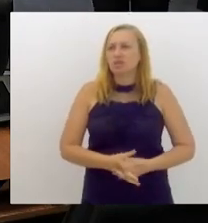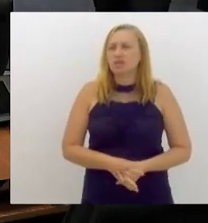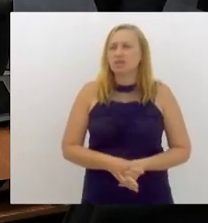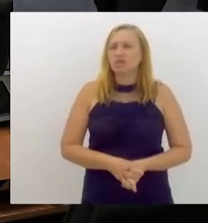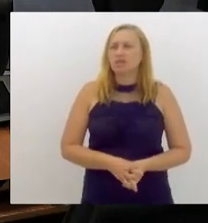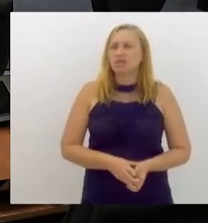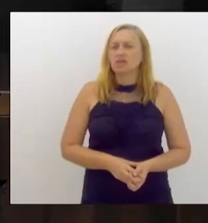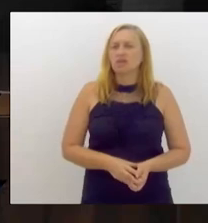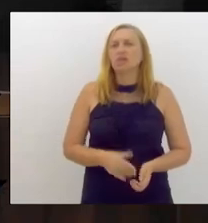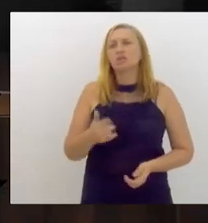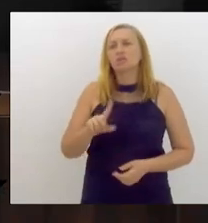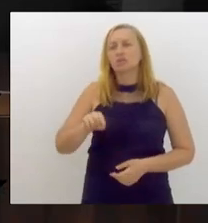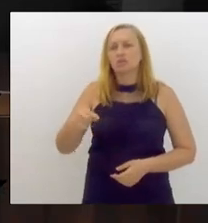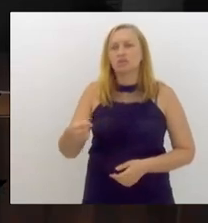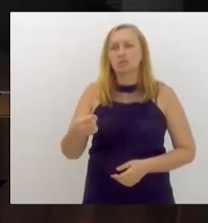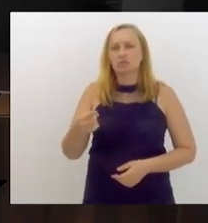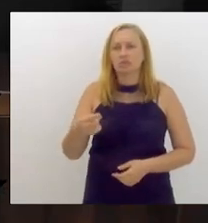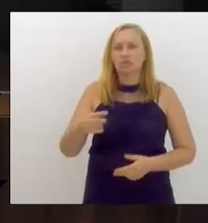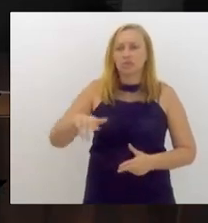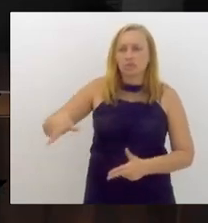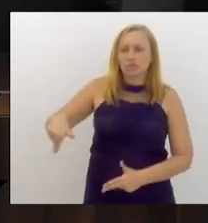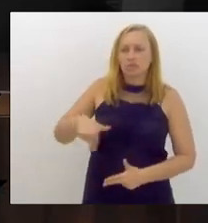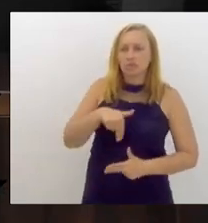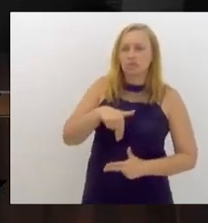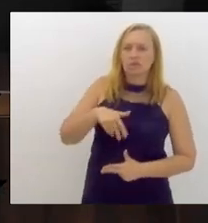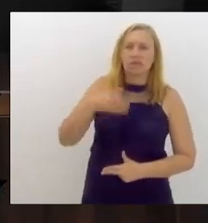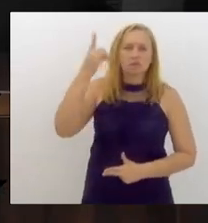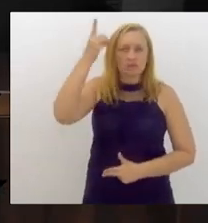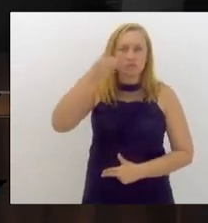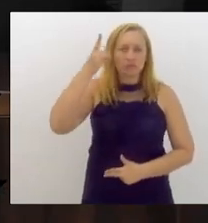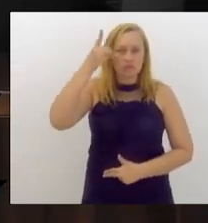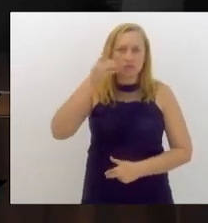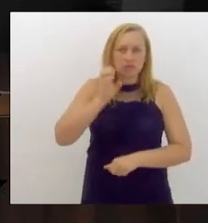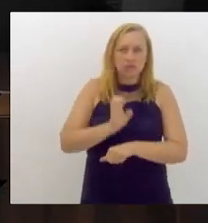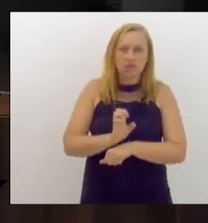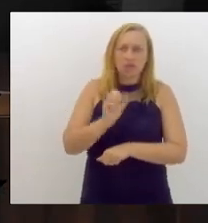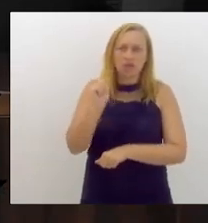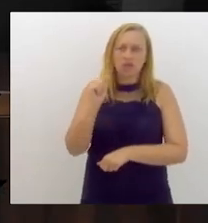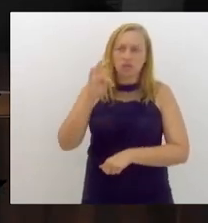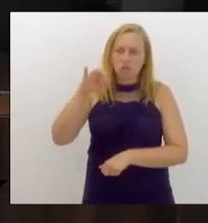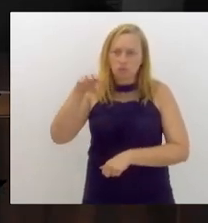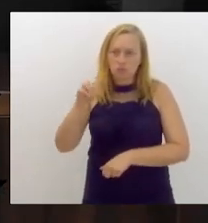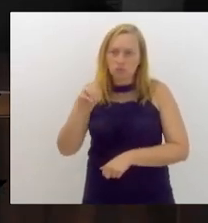Próximo escrito para o expediente inicial é o deputado Antônio de Paula.